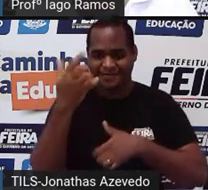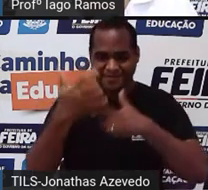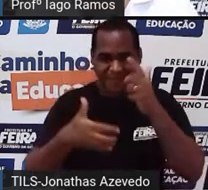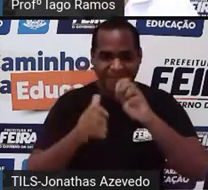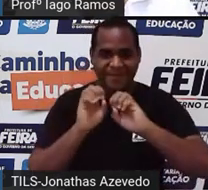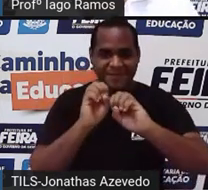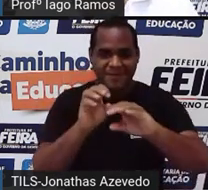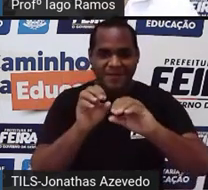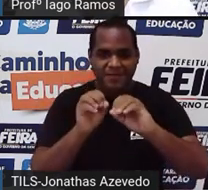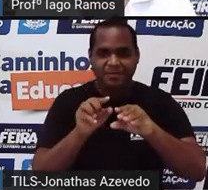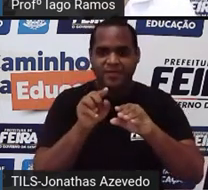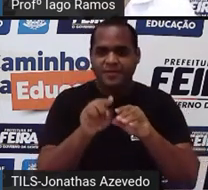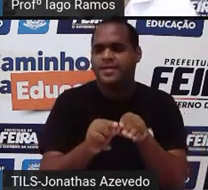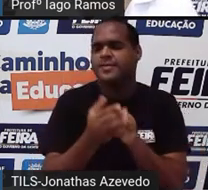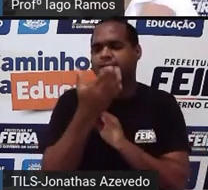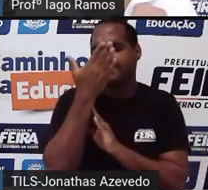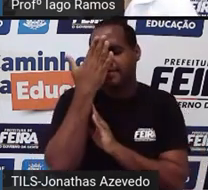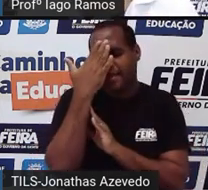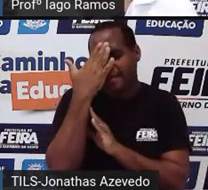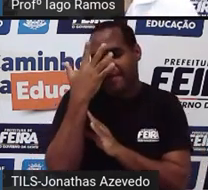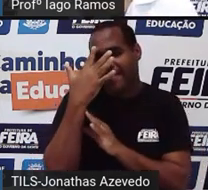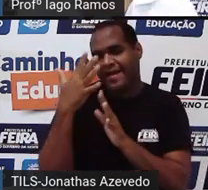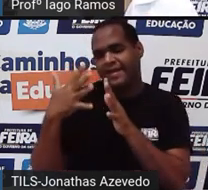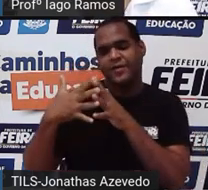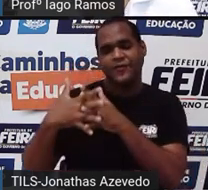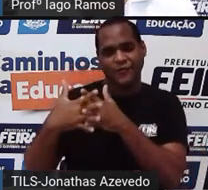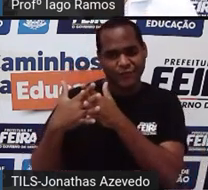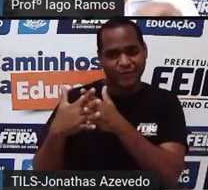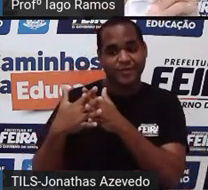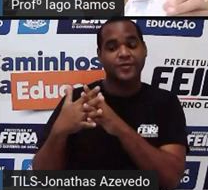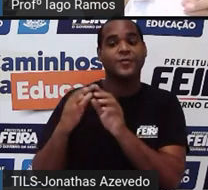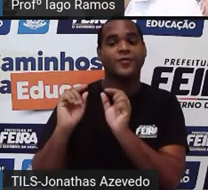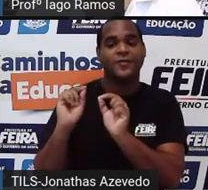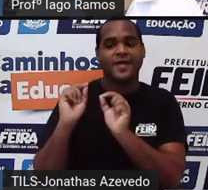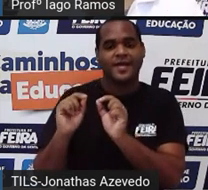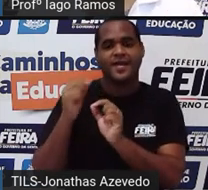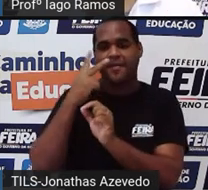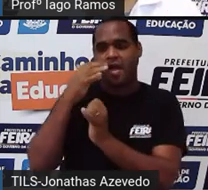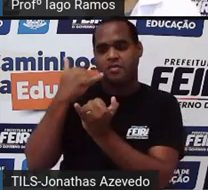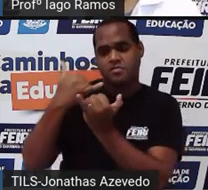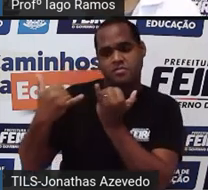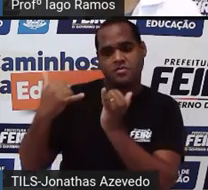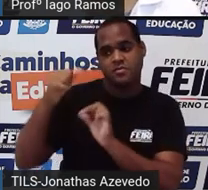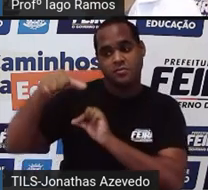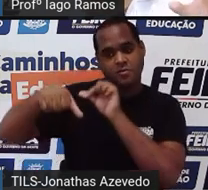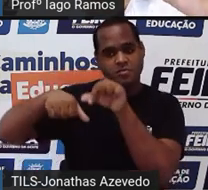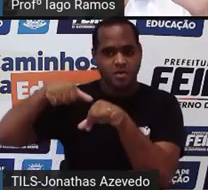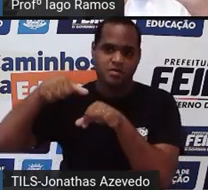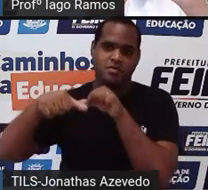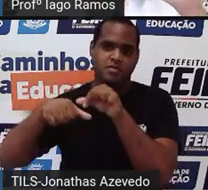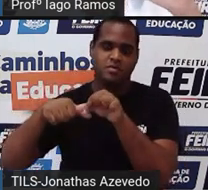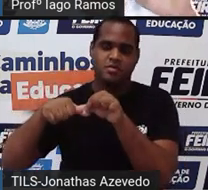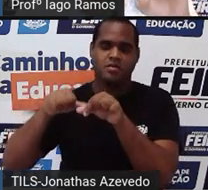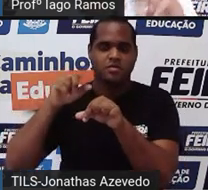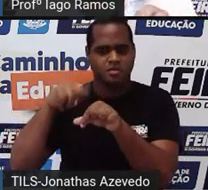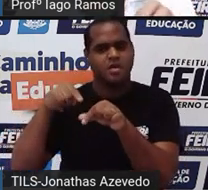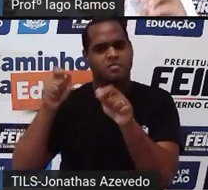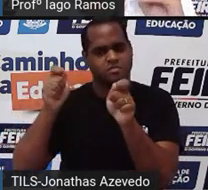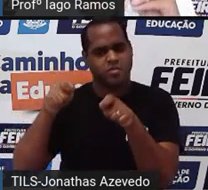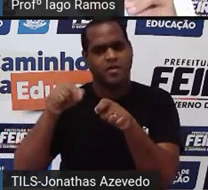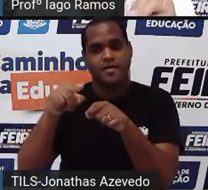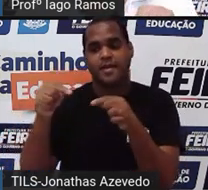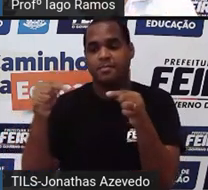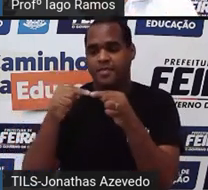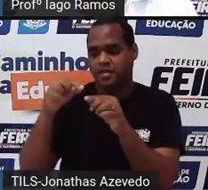aula, é que a gente não pode confundir esse tipo de transformação que mantém